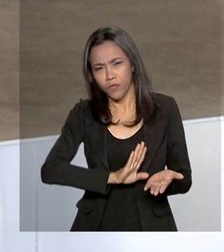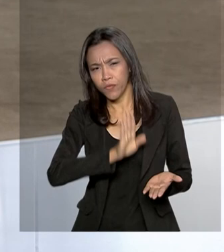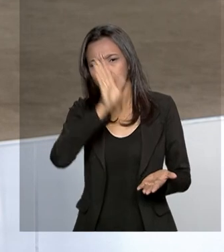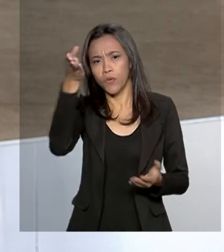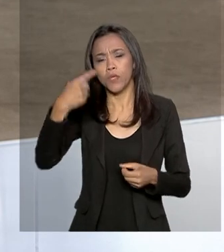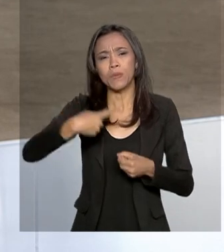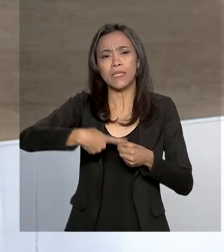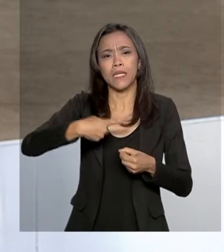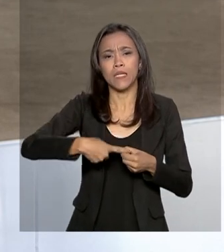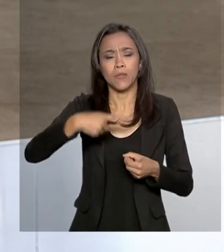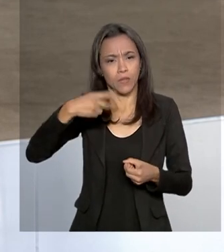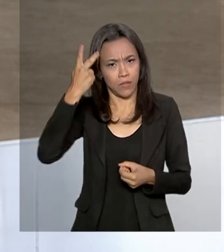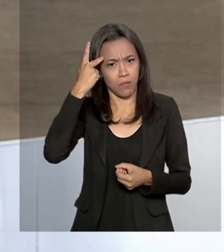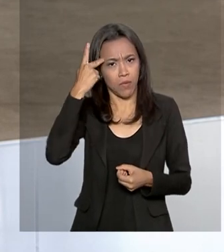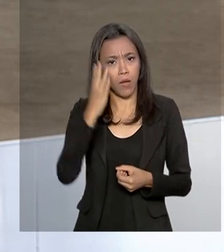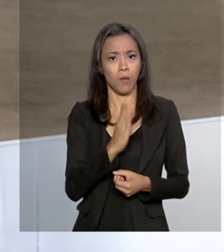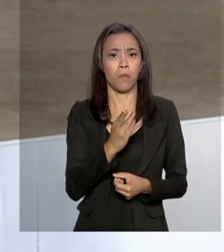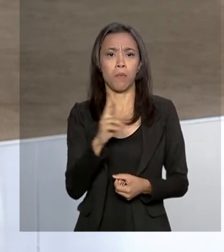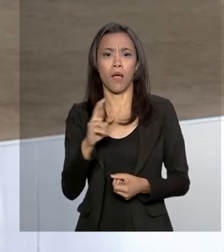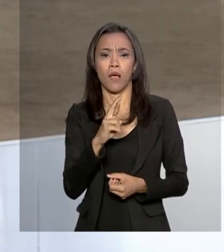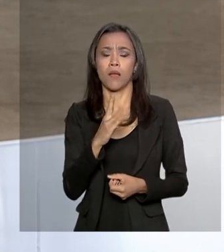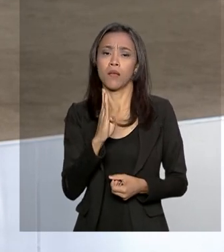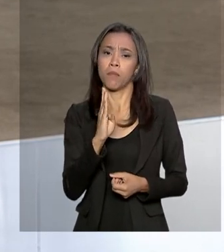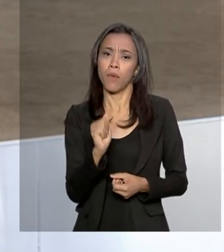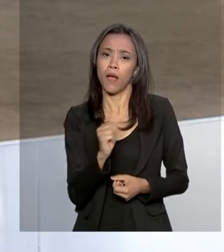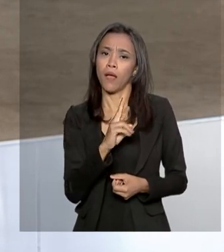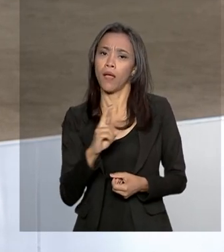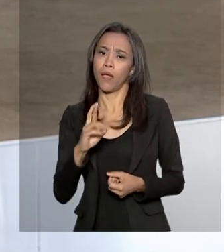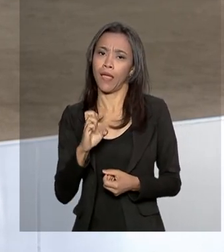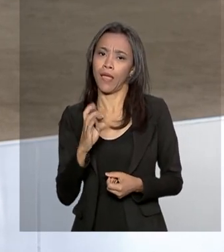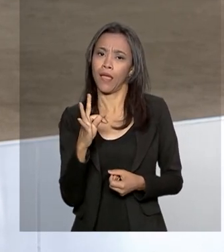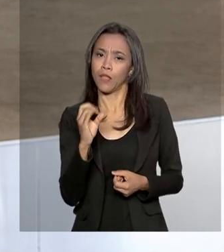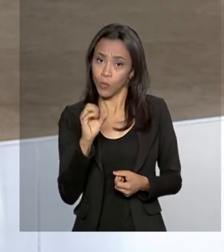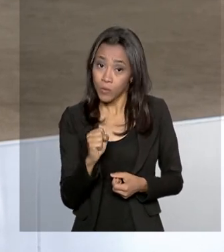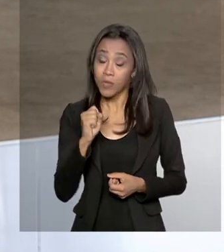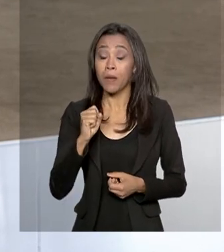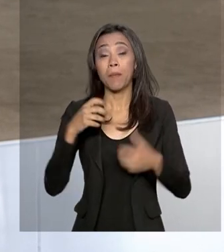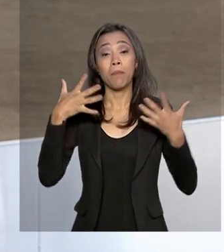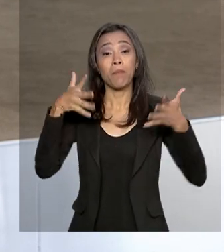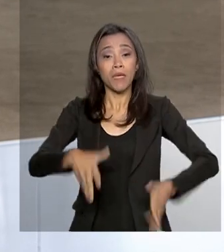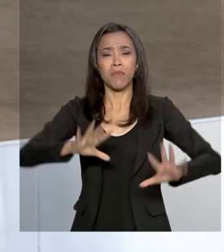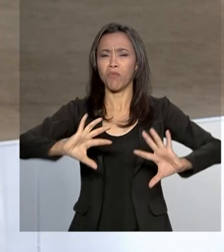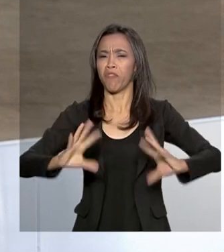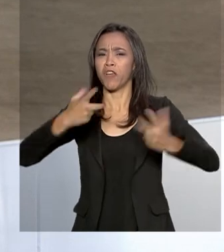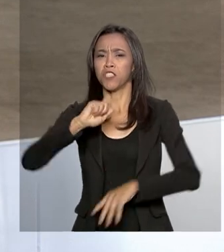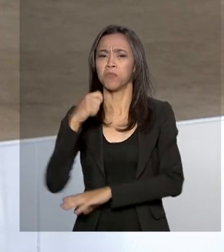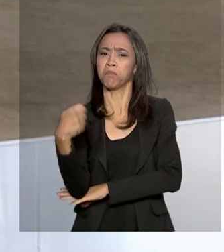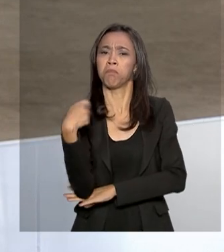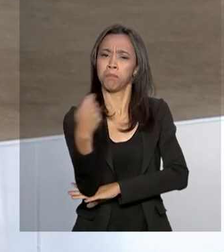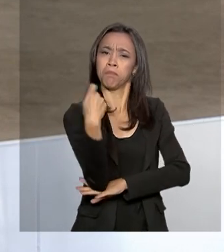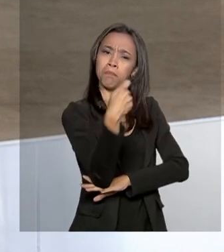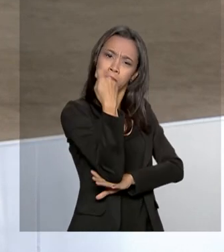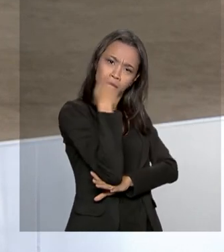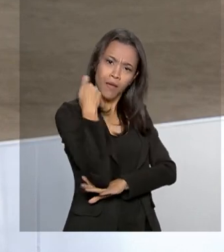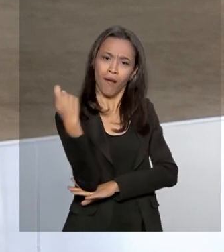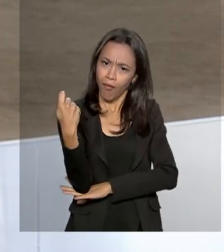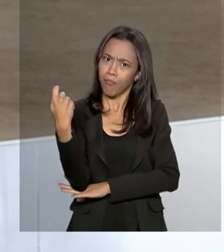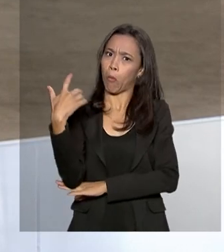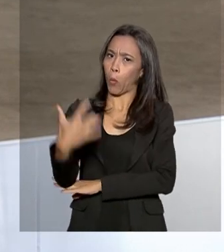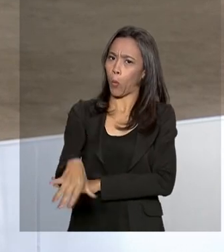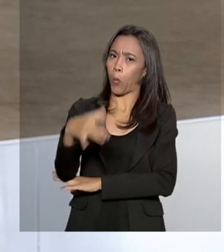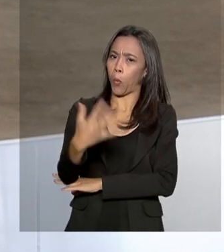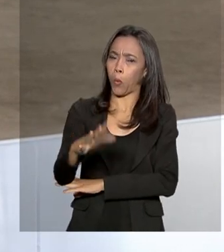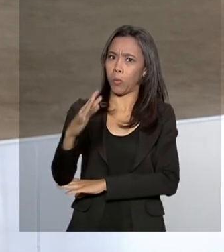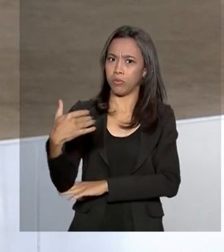interior de São Paulo, participar da abertura da festa de peão de Barretos, a maior do país. Lá, ele